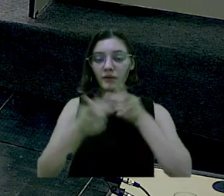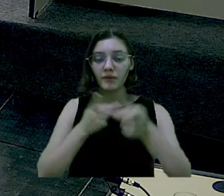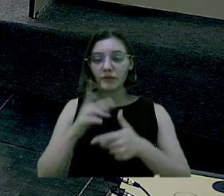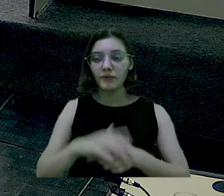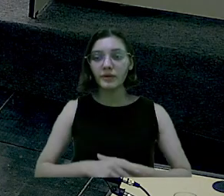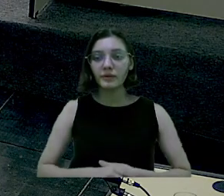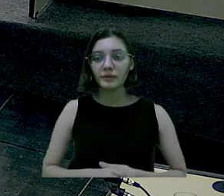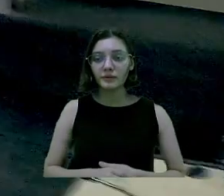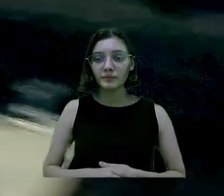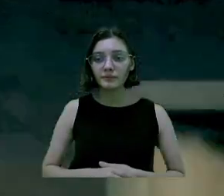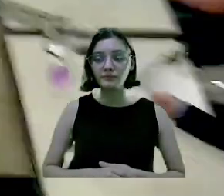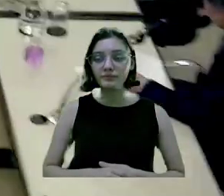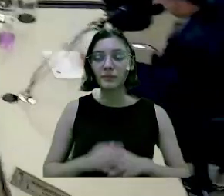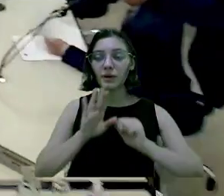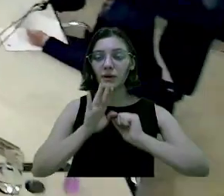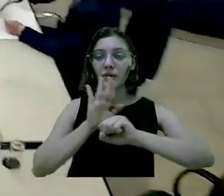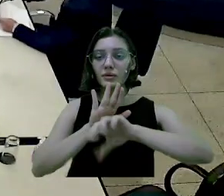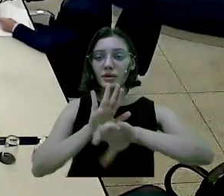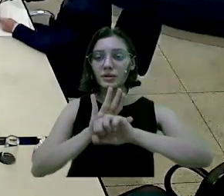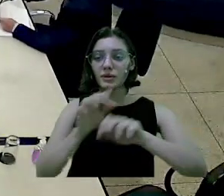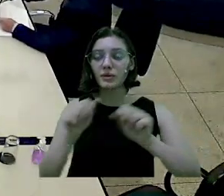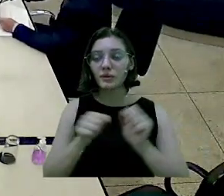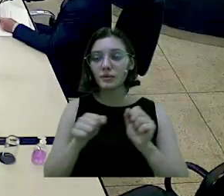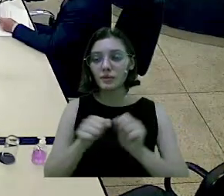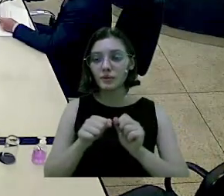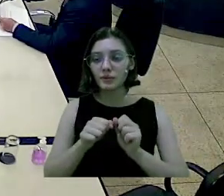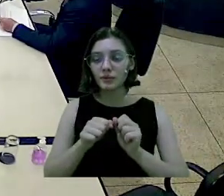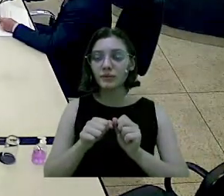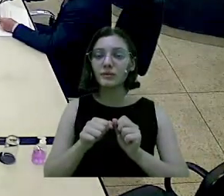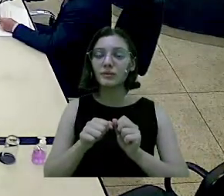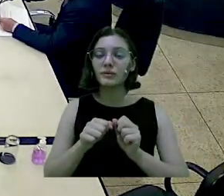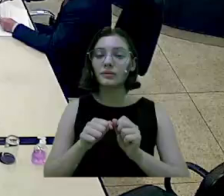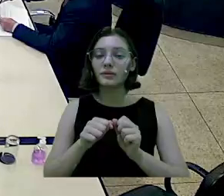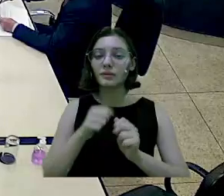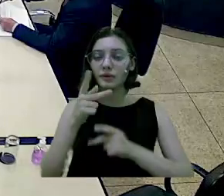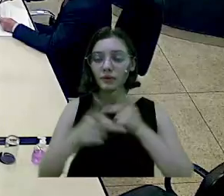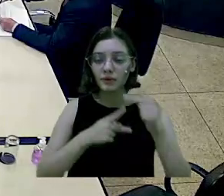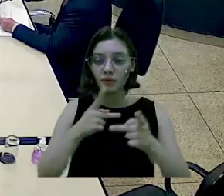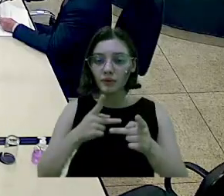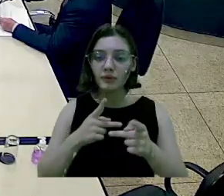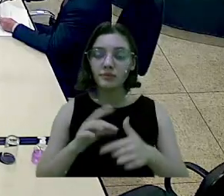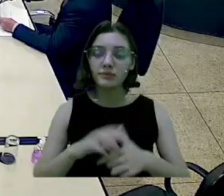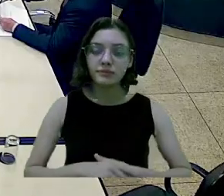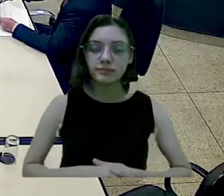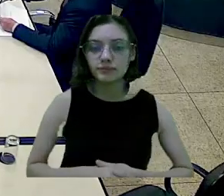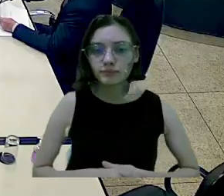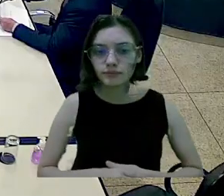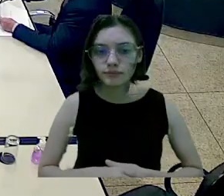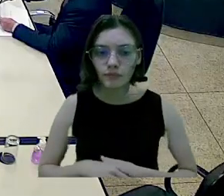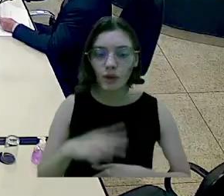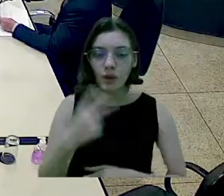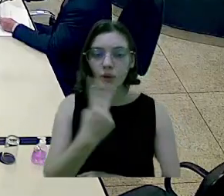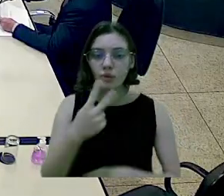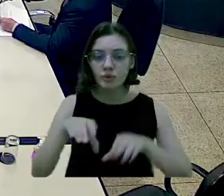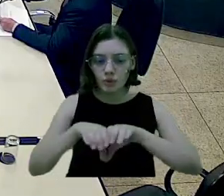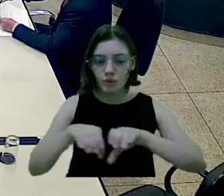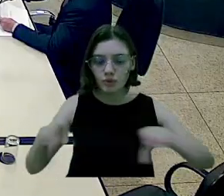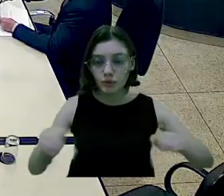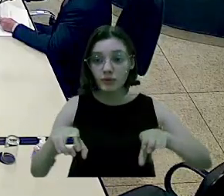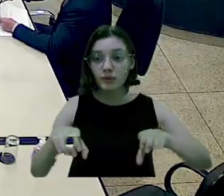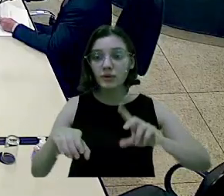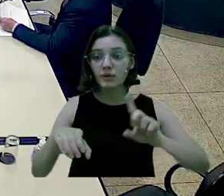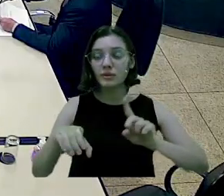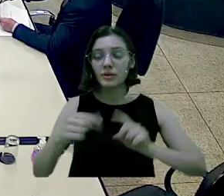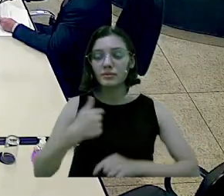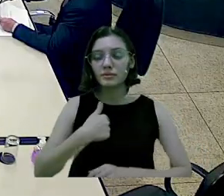Aqui eu queria só falar sobre essa indicação que eu fiz aqui do Sarandi, me dá uma patrolada no bairro do Sarandi, e sobre os dois